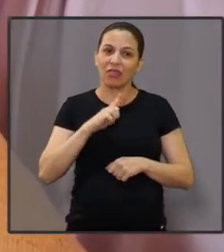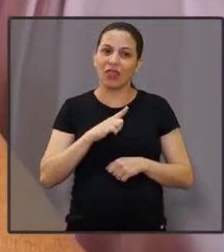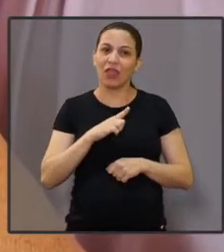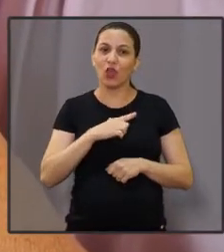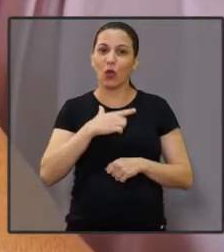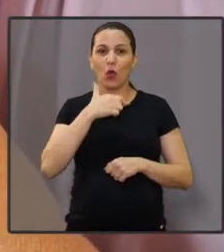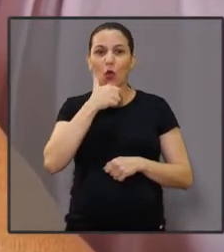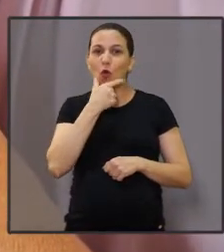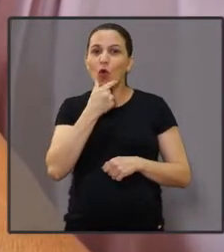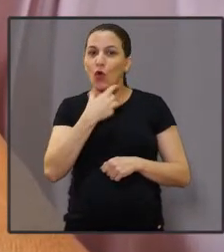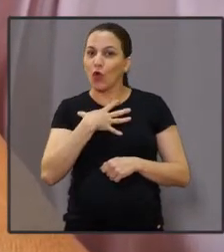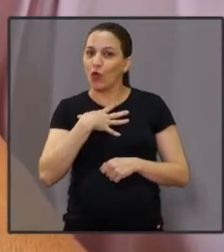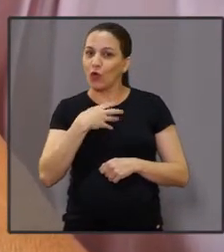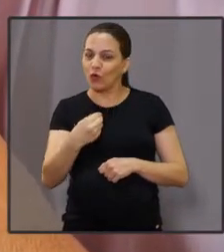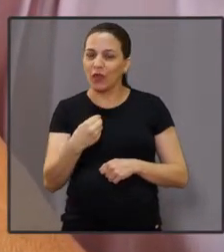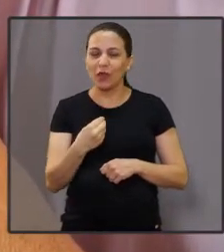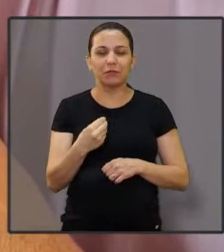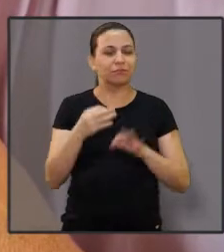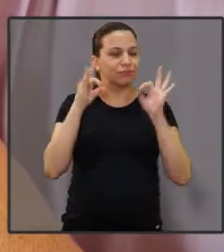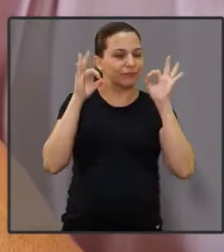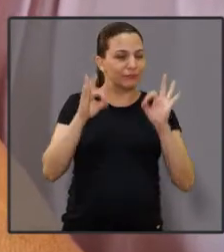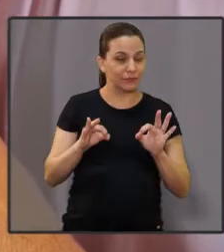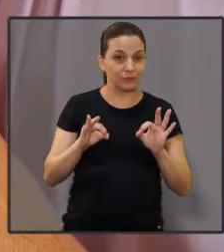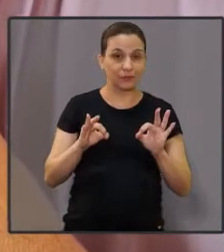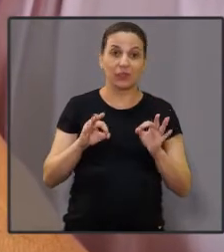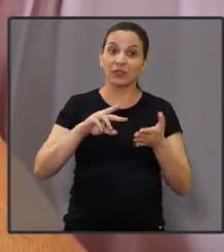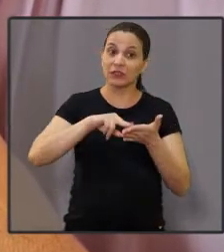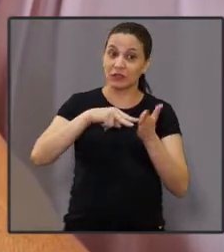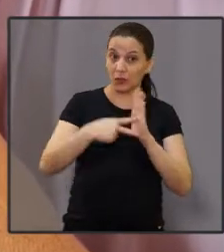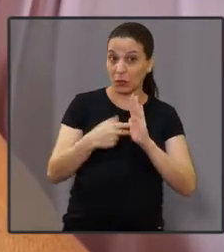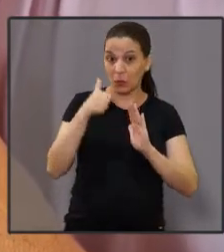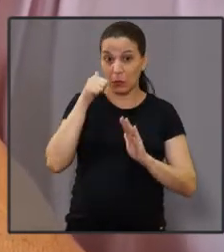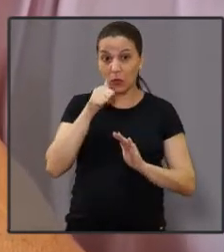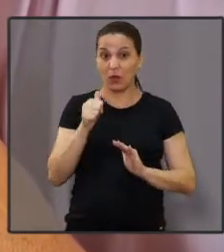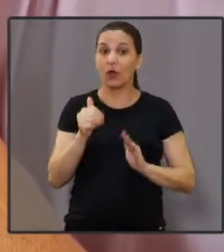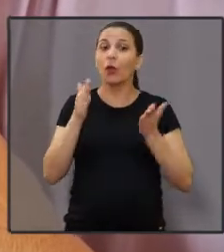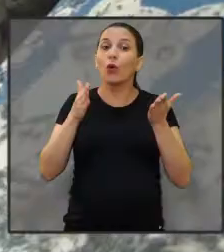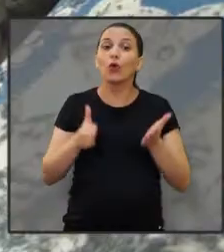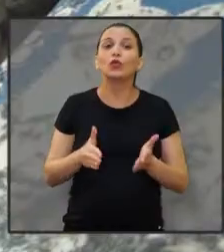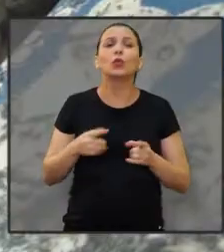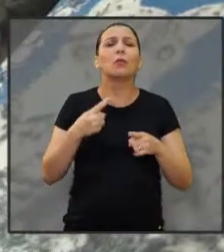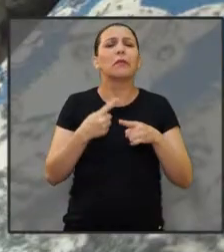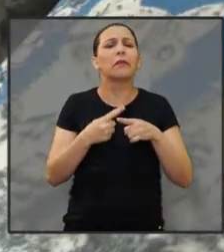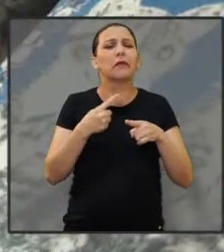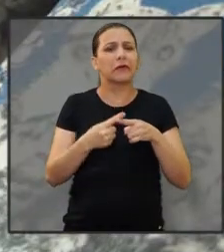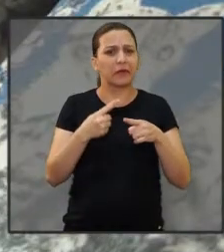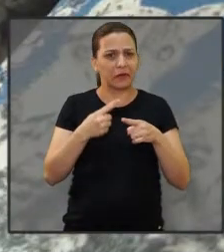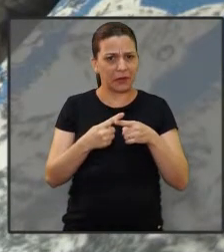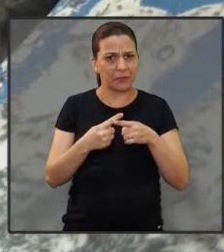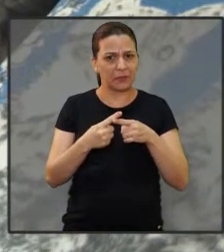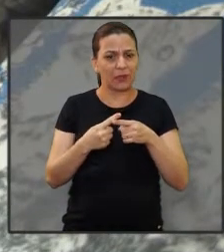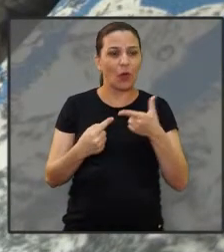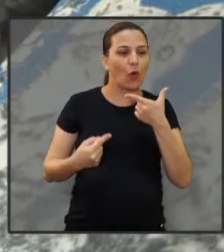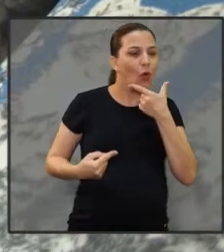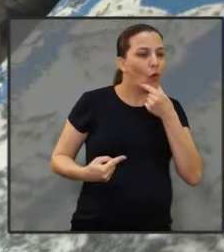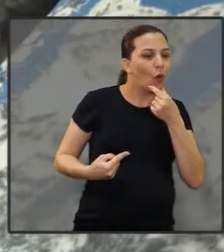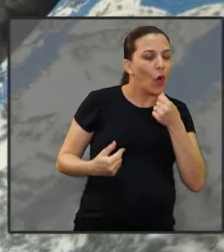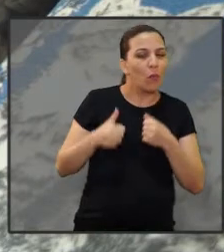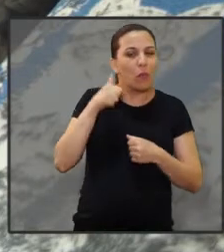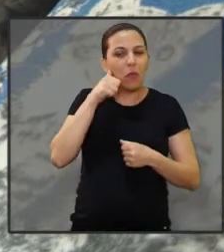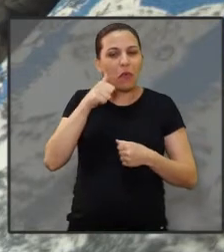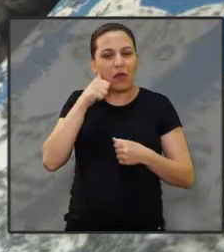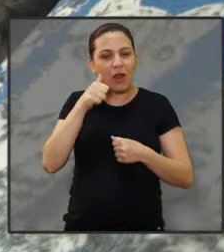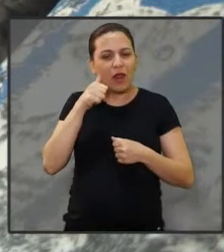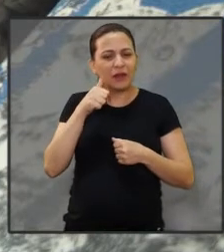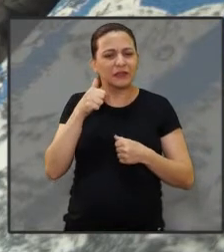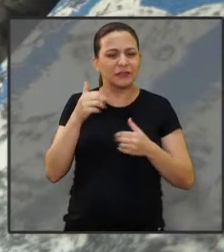maravilhosos. E ser mulher hoje, é porque mulher, está avançando os homens, nós estamos iguais.